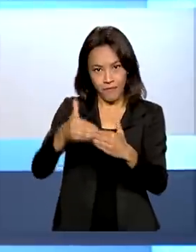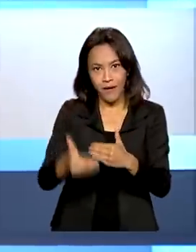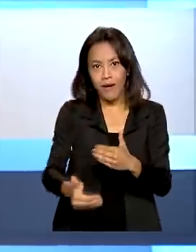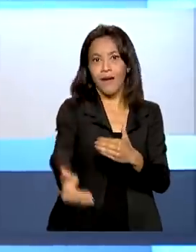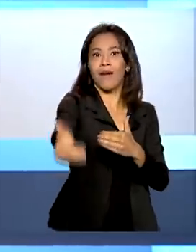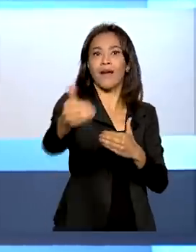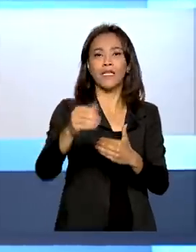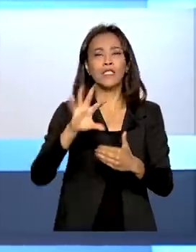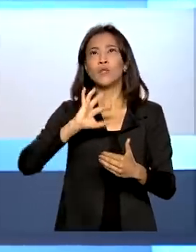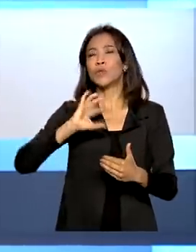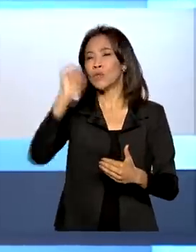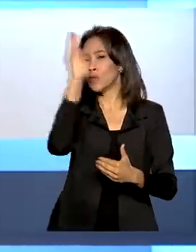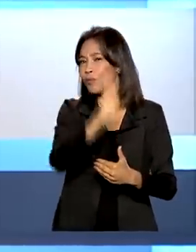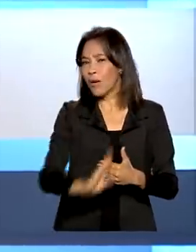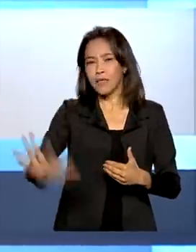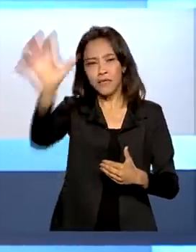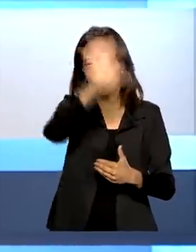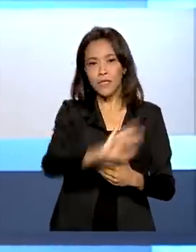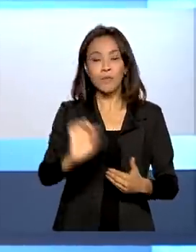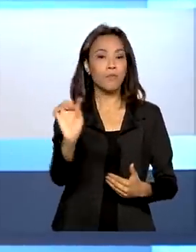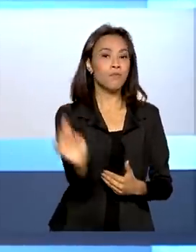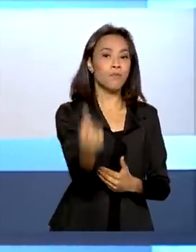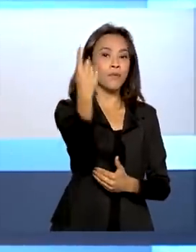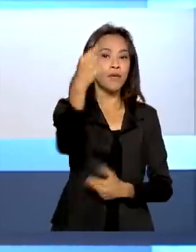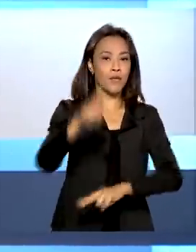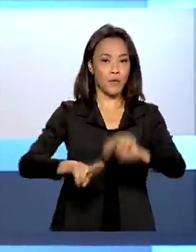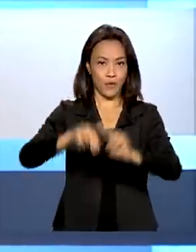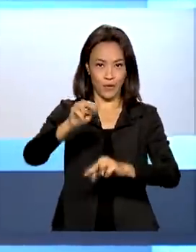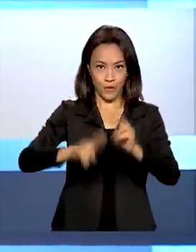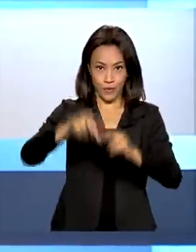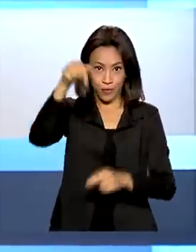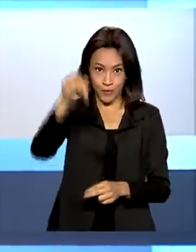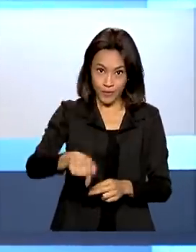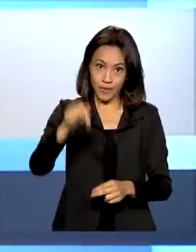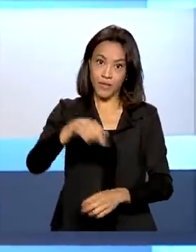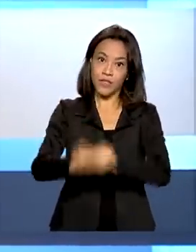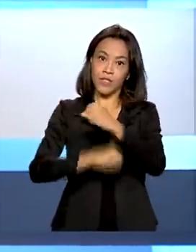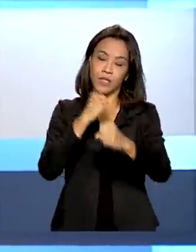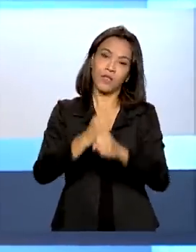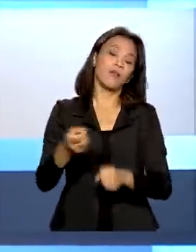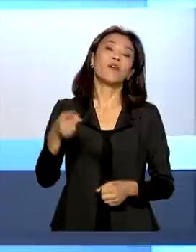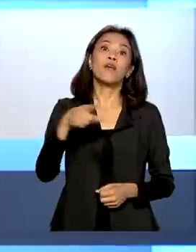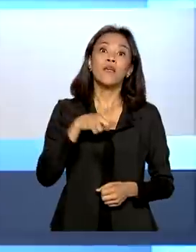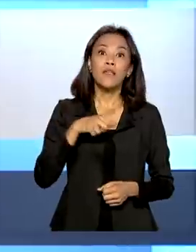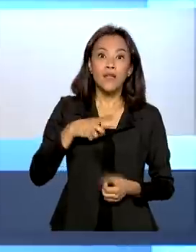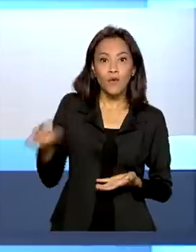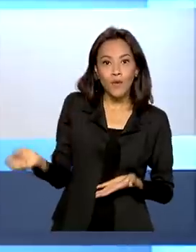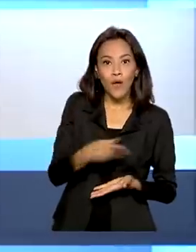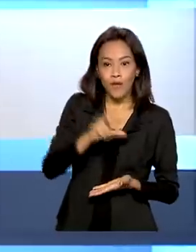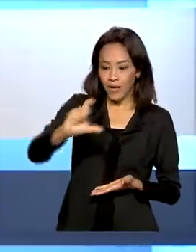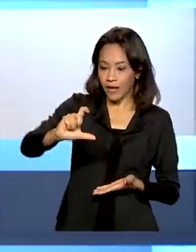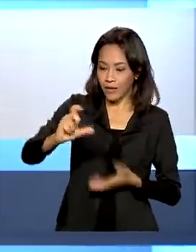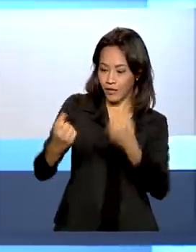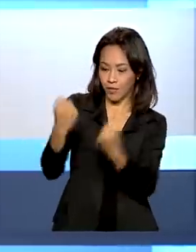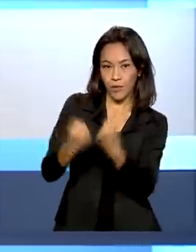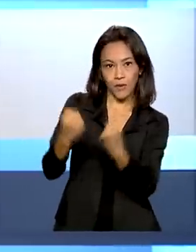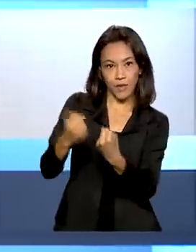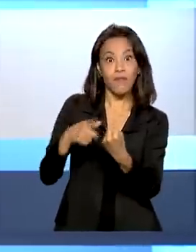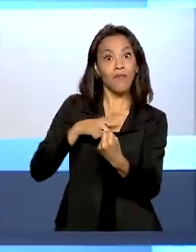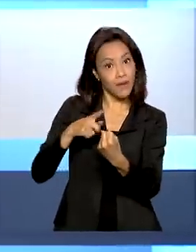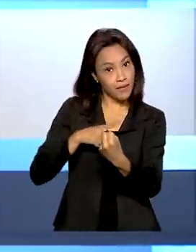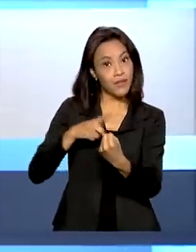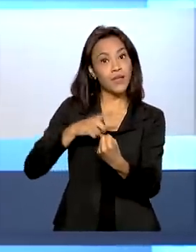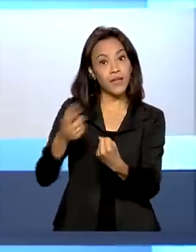emitida em todo o país a partir de 1º de junho deste ano. O condutor que renovar e os novos motoristas poderão ter o